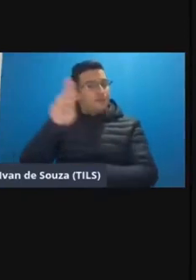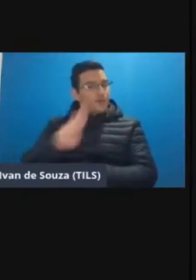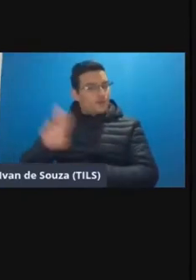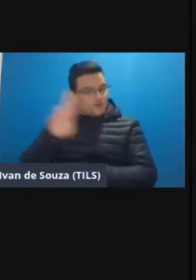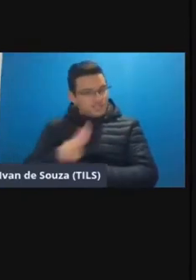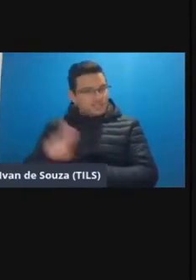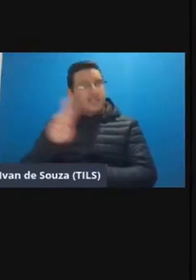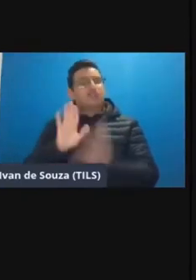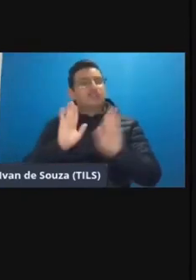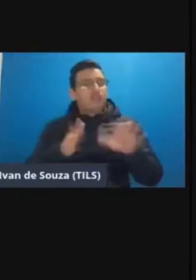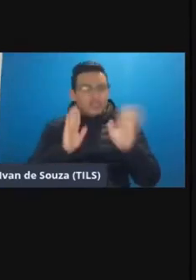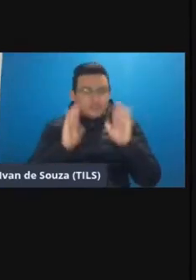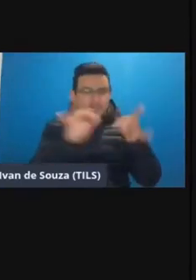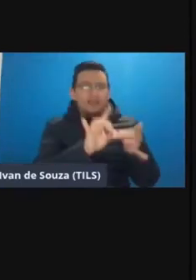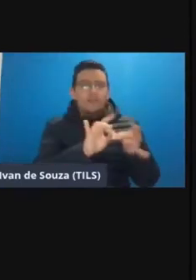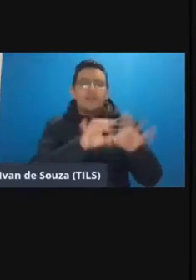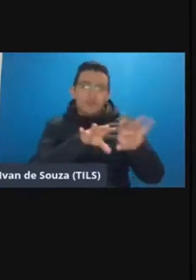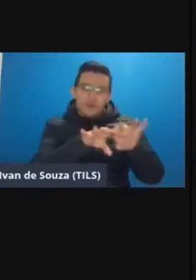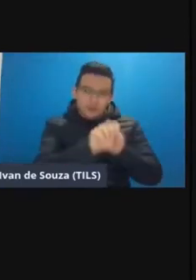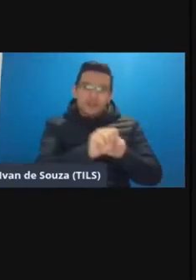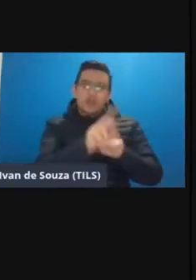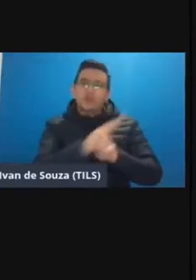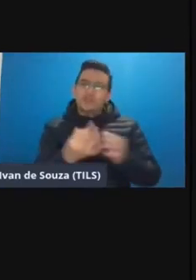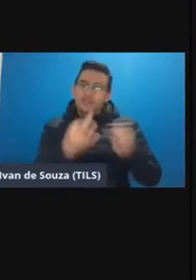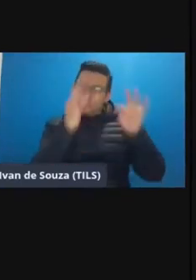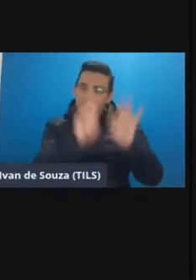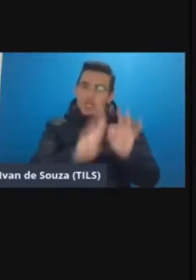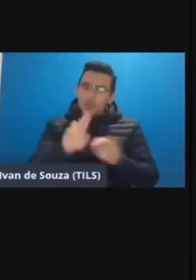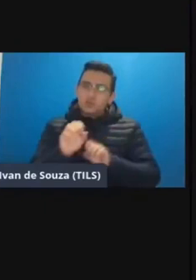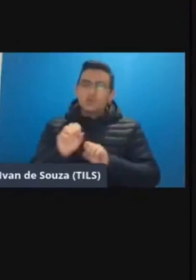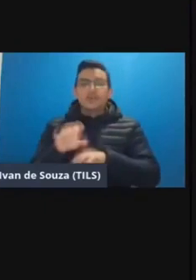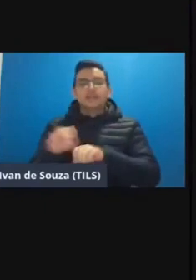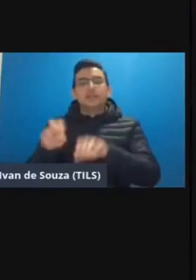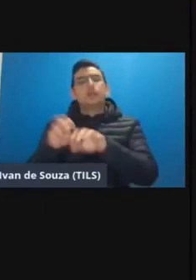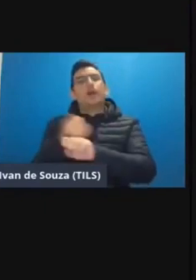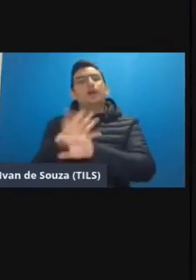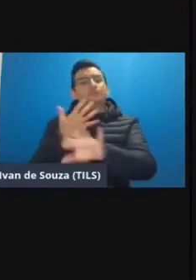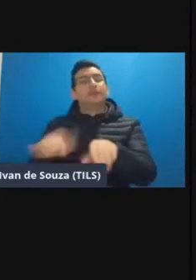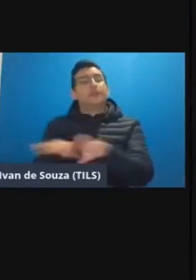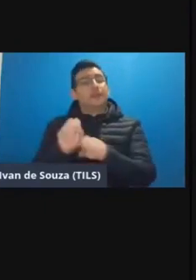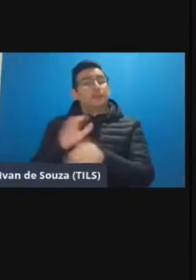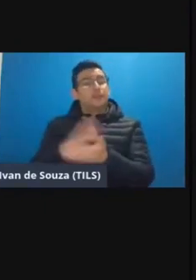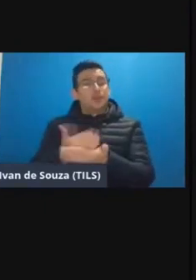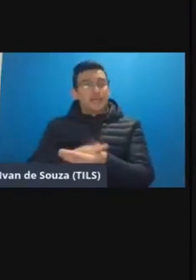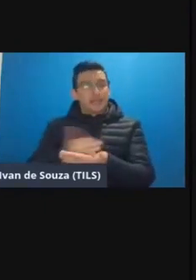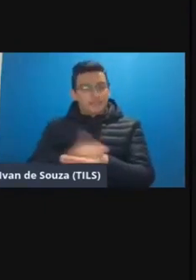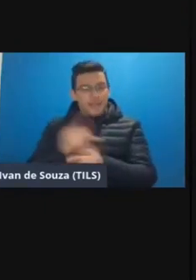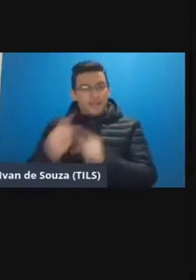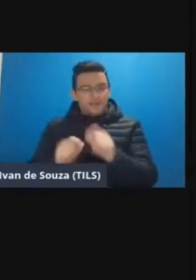formação para o uso de tecnologias educacionais para o uso da educação à distância e da educação híbrida né que até